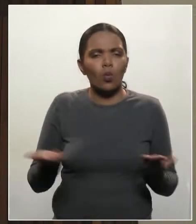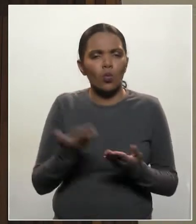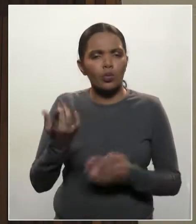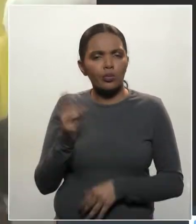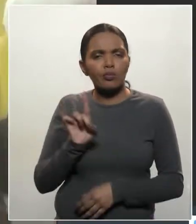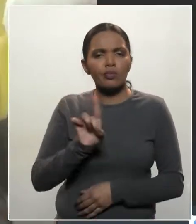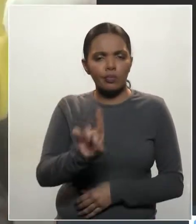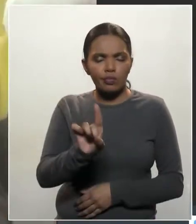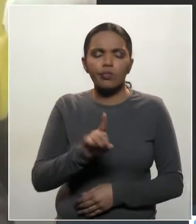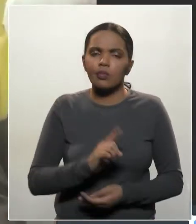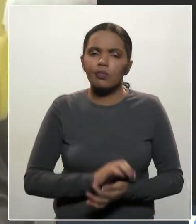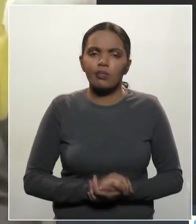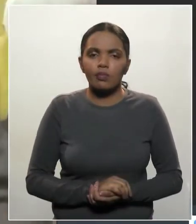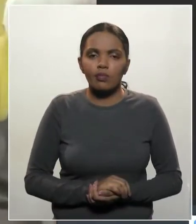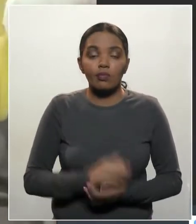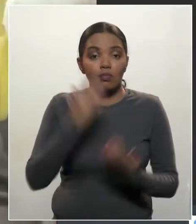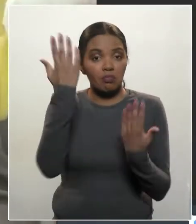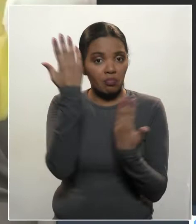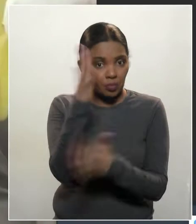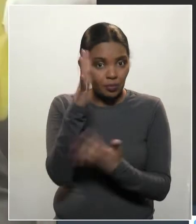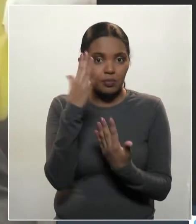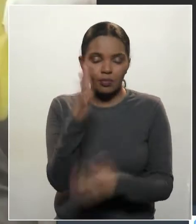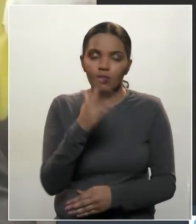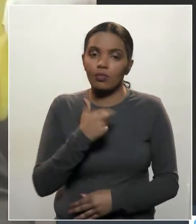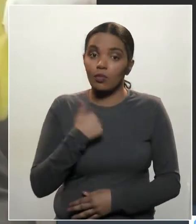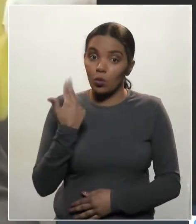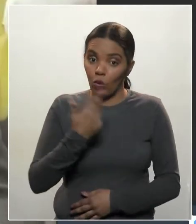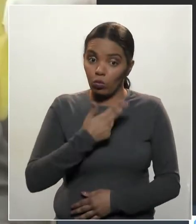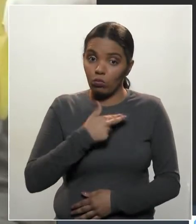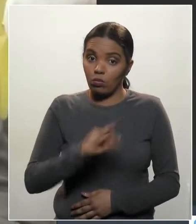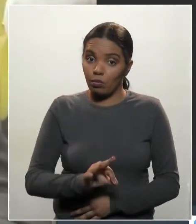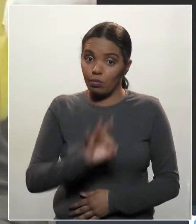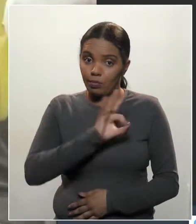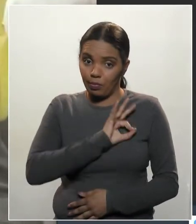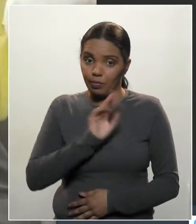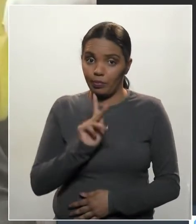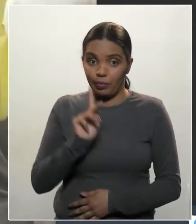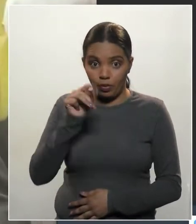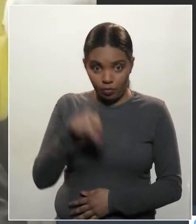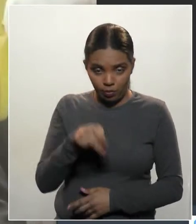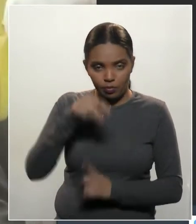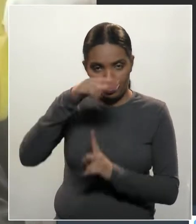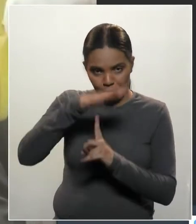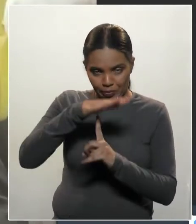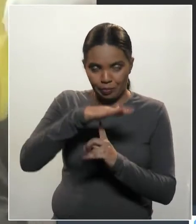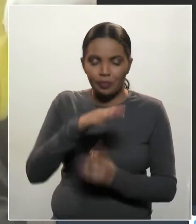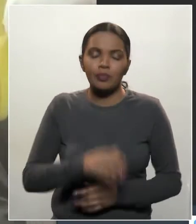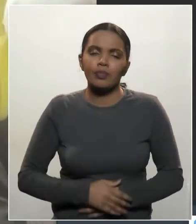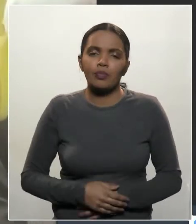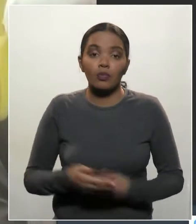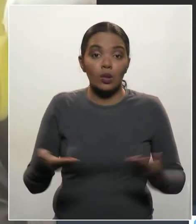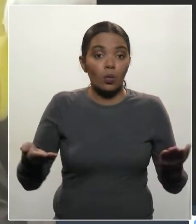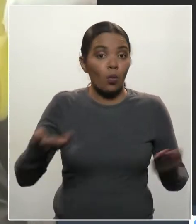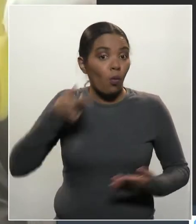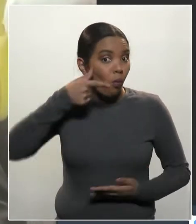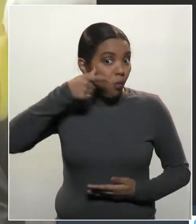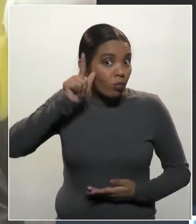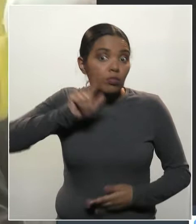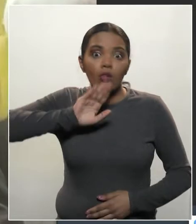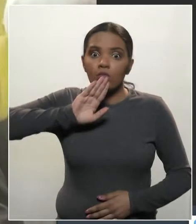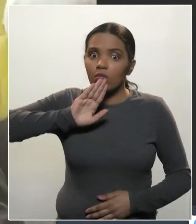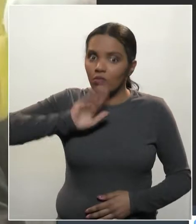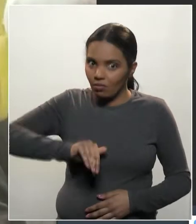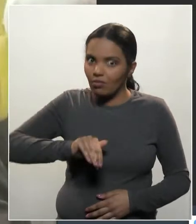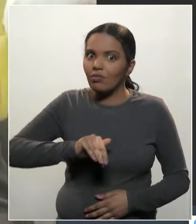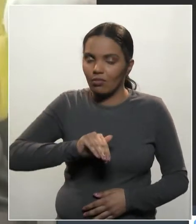para parabenizar a nossa gloriosa Polícia Militar do Estado do Paraná, que na data de ontem à tarde,